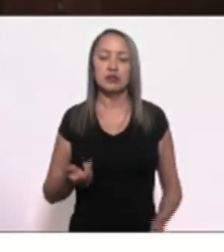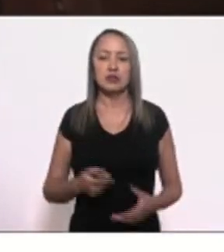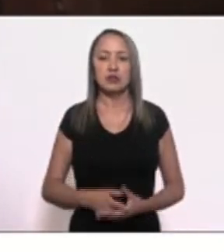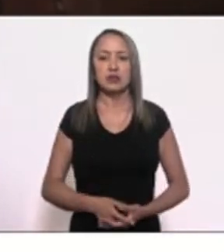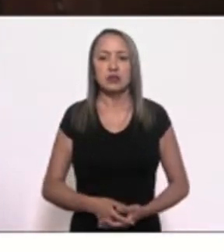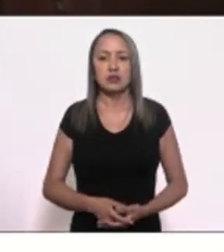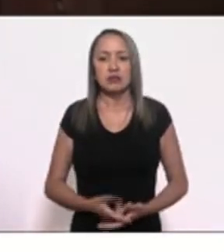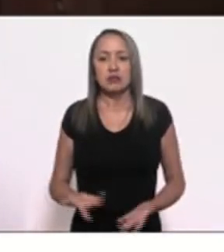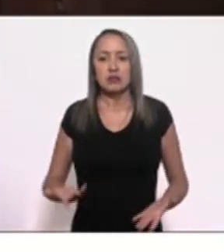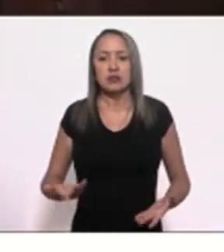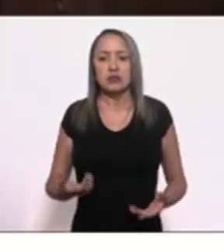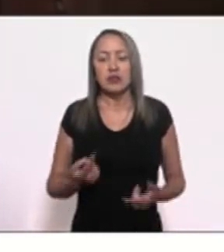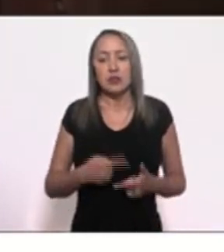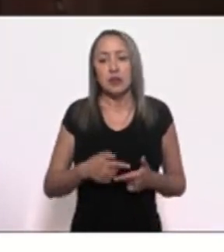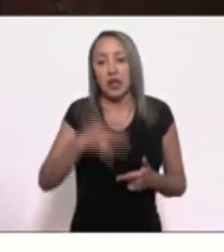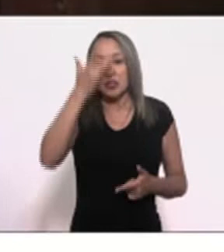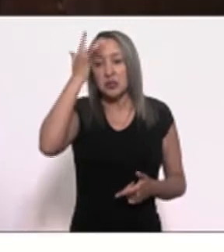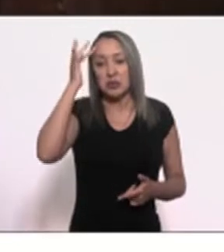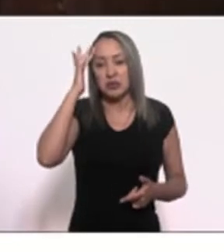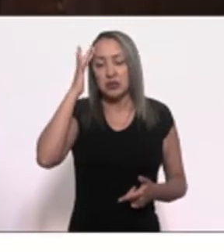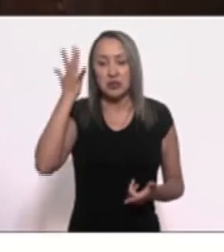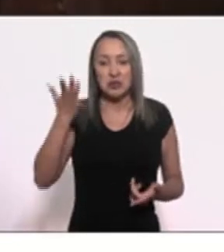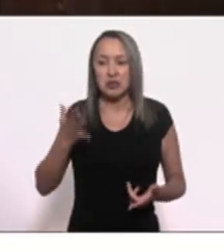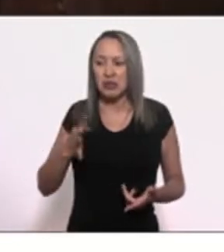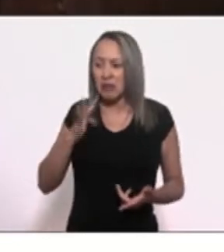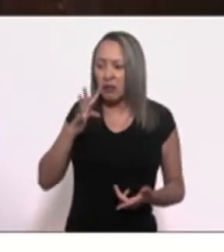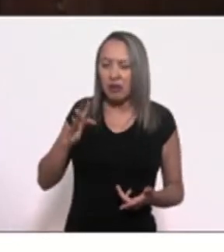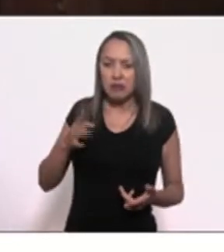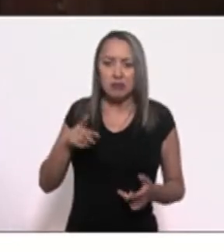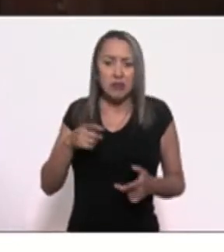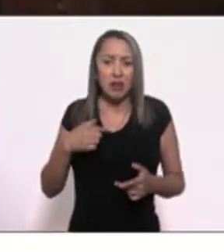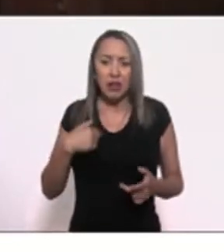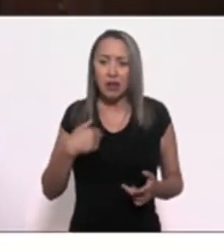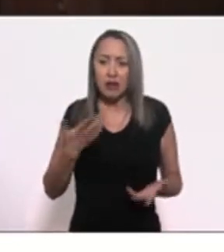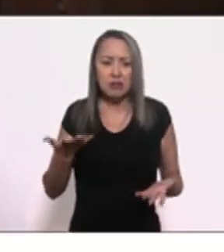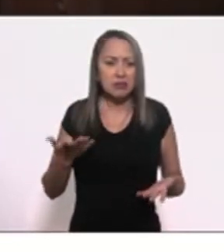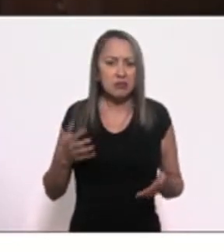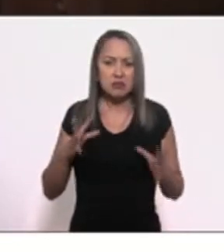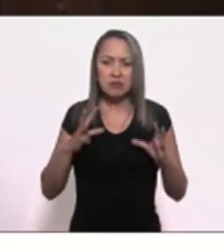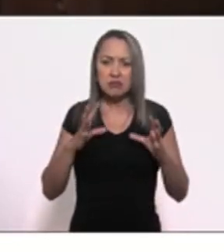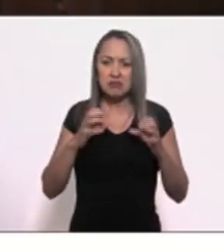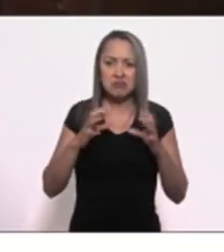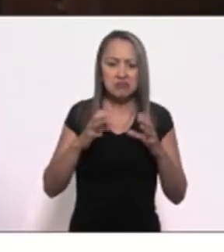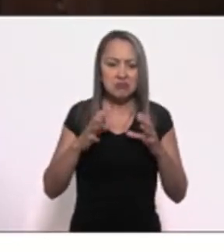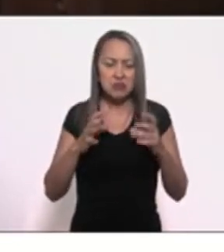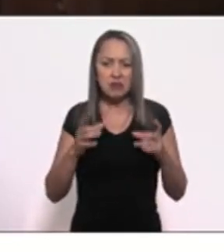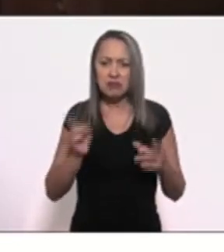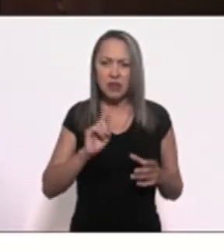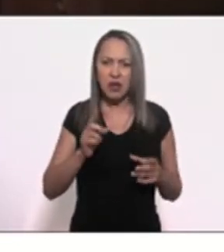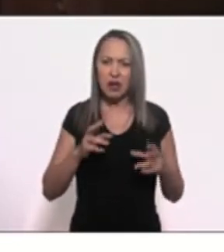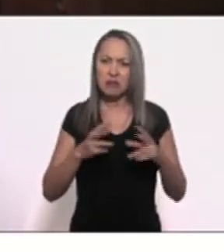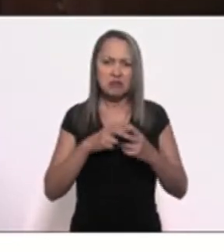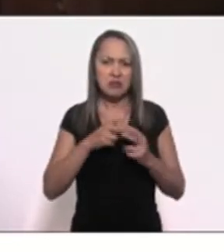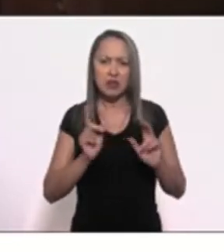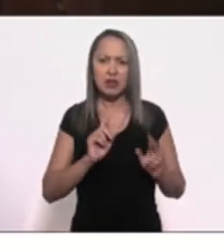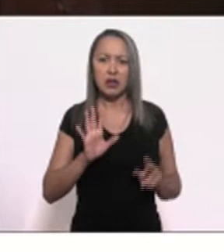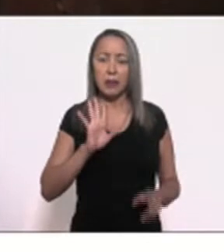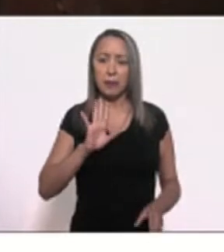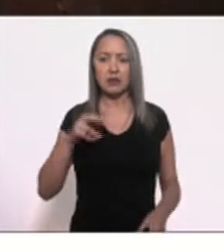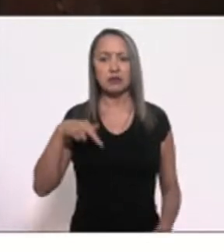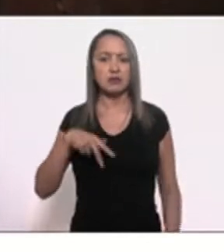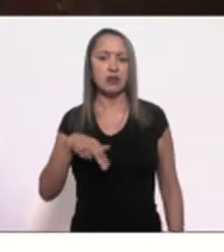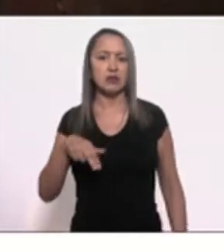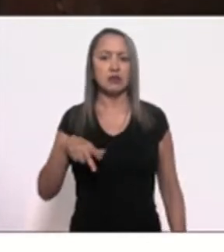de chucha vai cair Pelé no meu colo. Eu não tinha nada a ver com a história, mas estava passando e levei